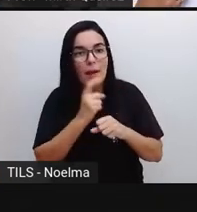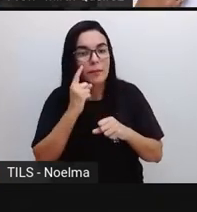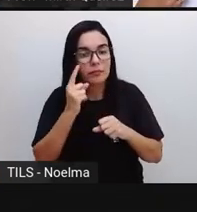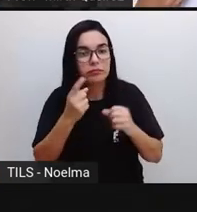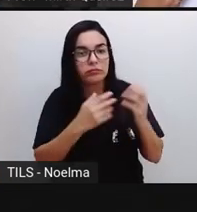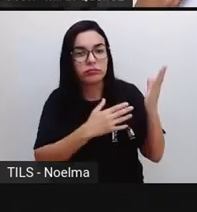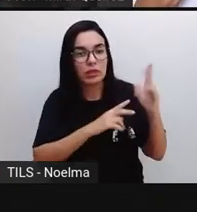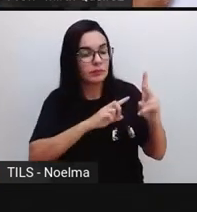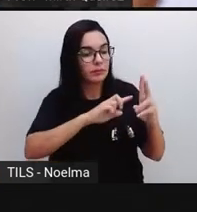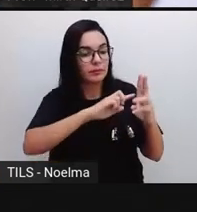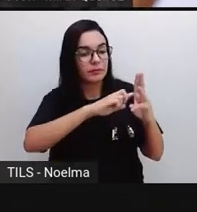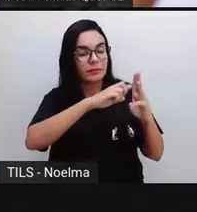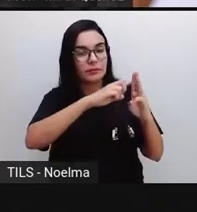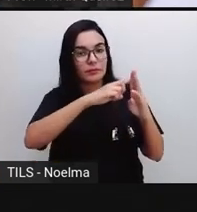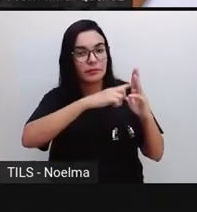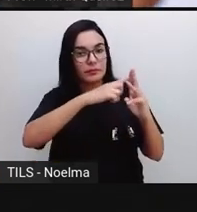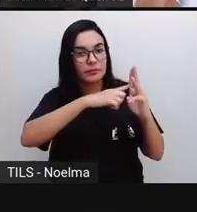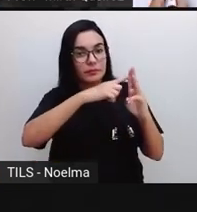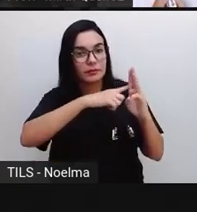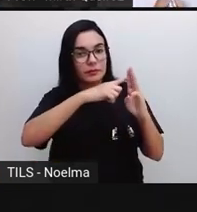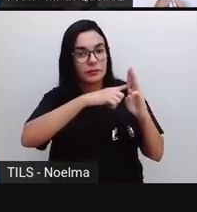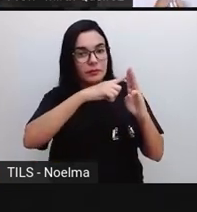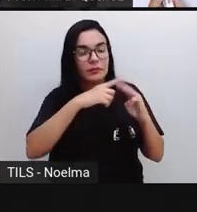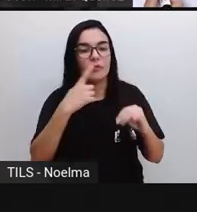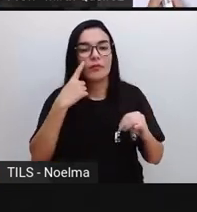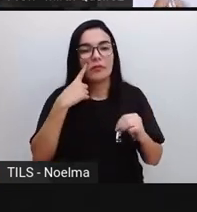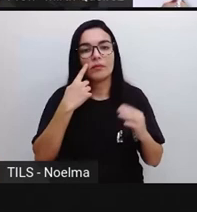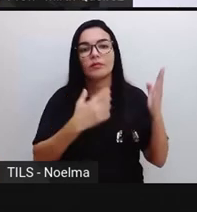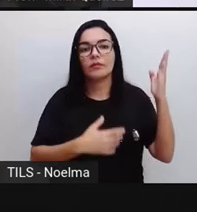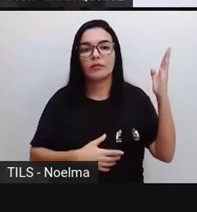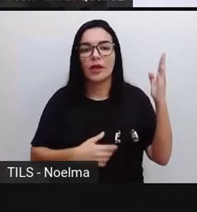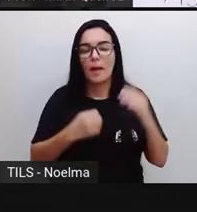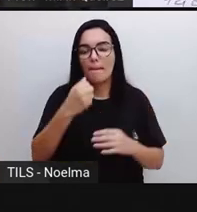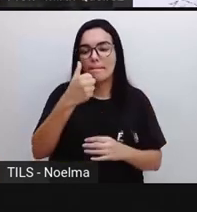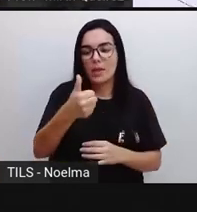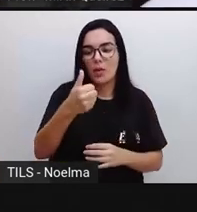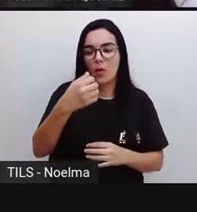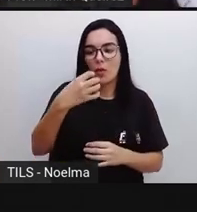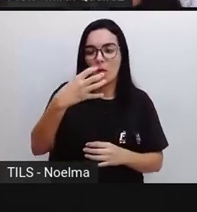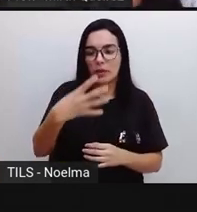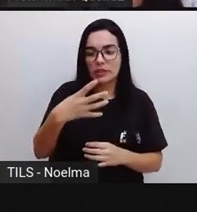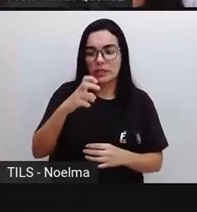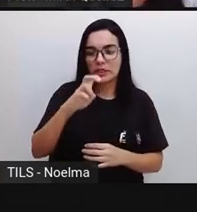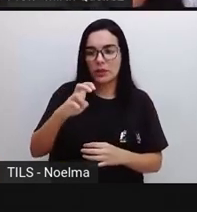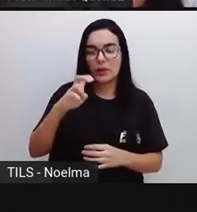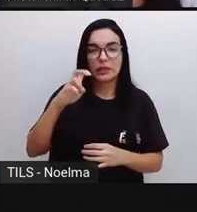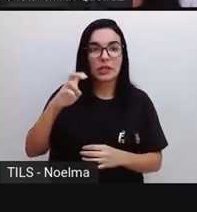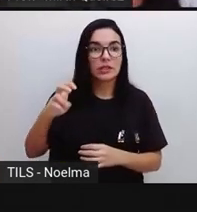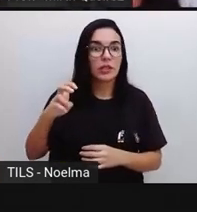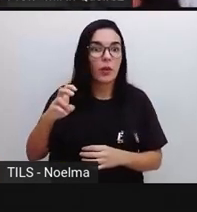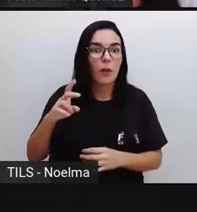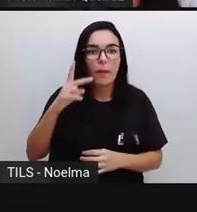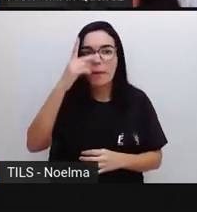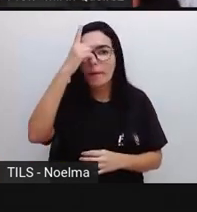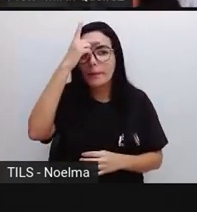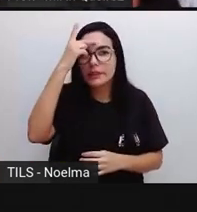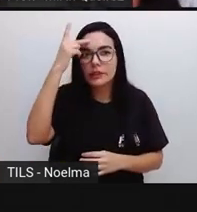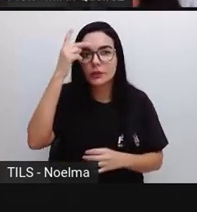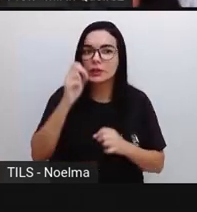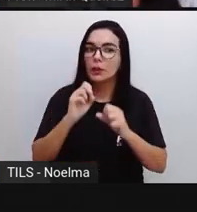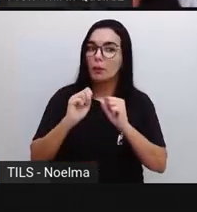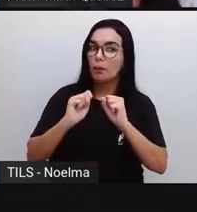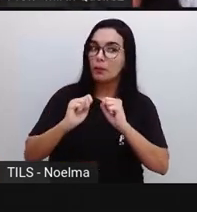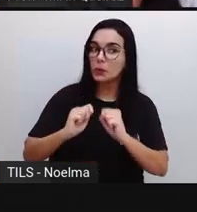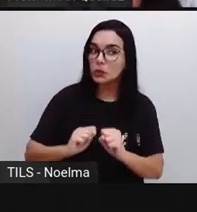centenas. Cinco vezes duas, dez e quatro, quatorze. Mil quatrocentos e cinquenta e cinco casos,